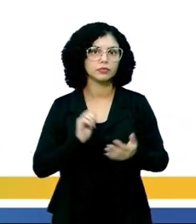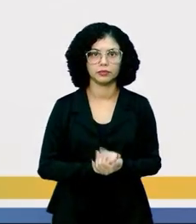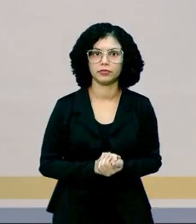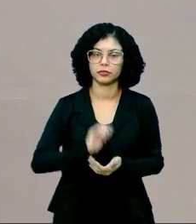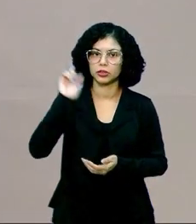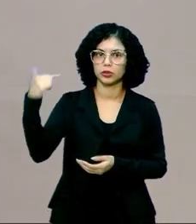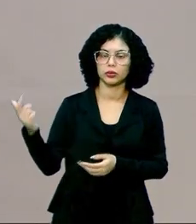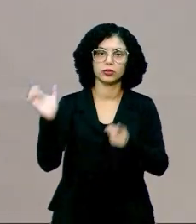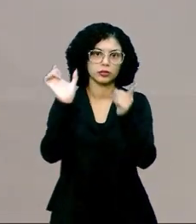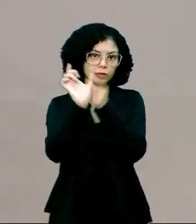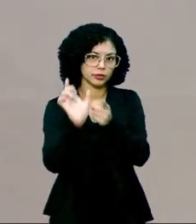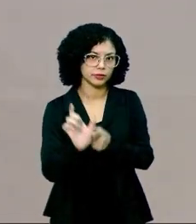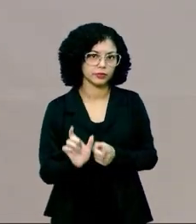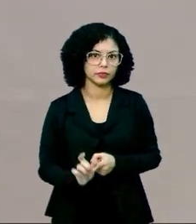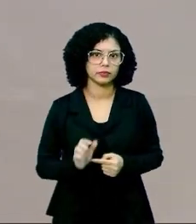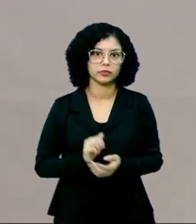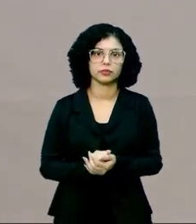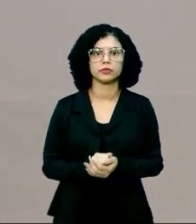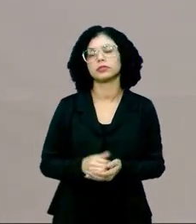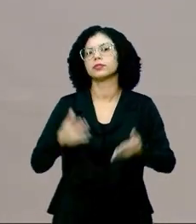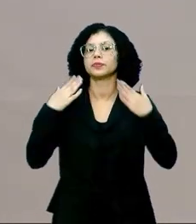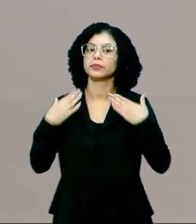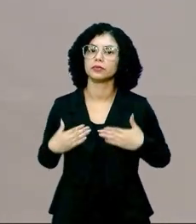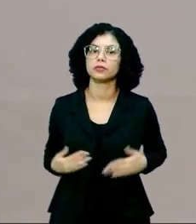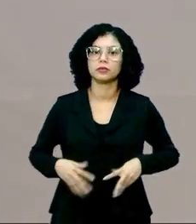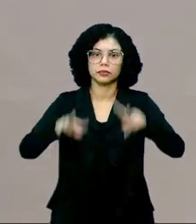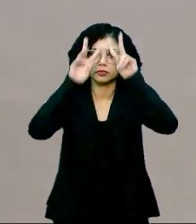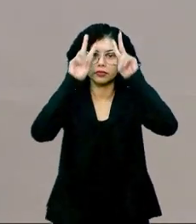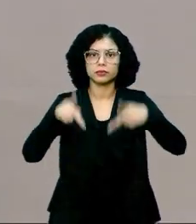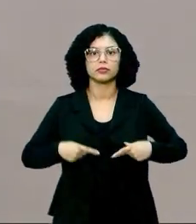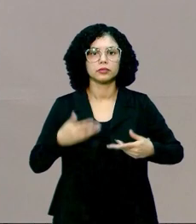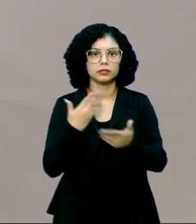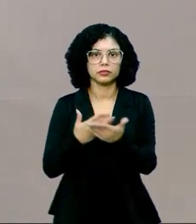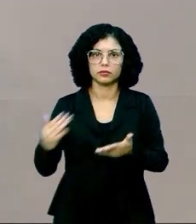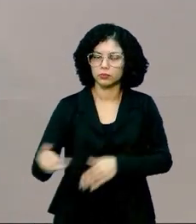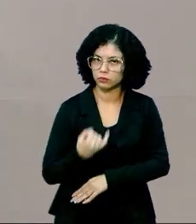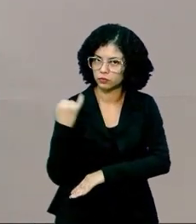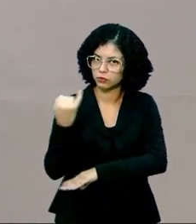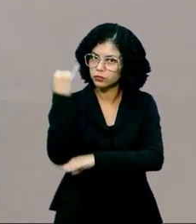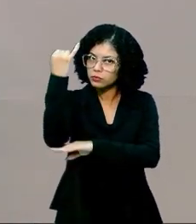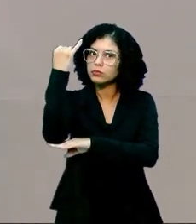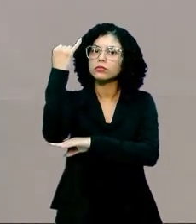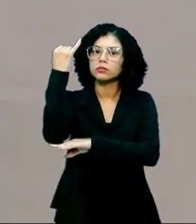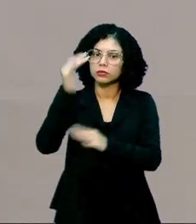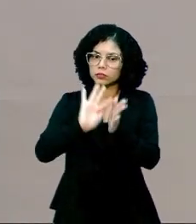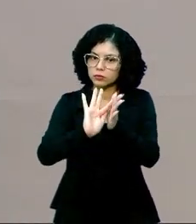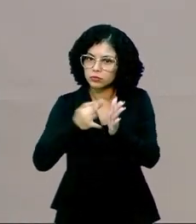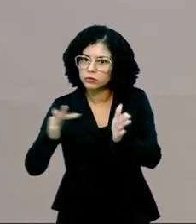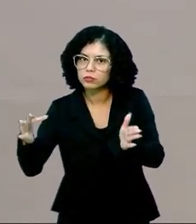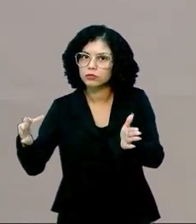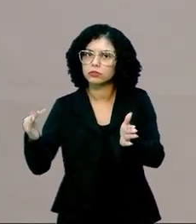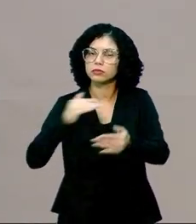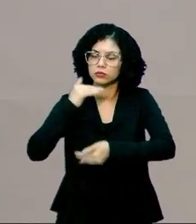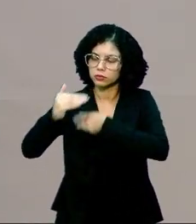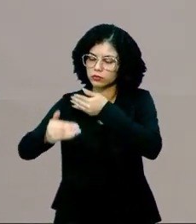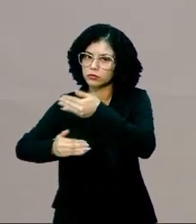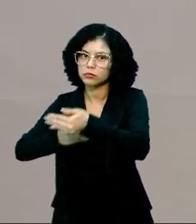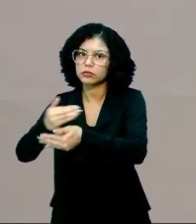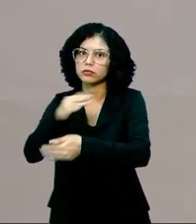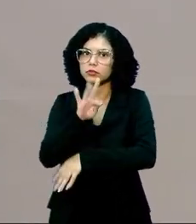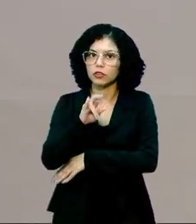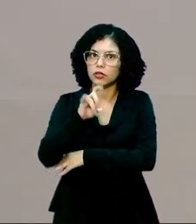em outras palavras, a fisiologia humana, ela vai estudar a função, tá? Desses processos